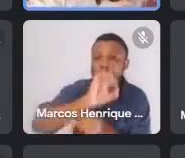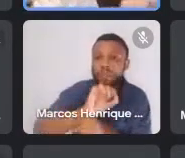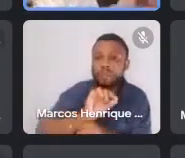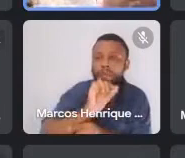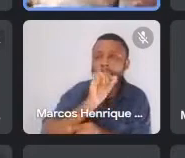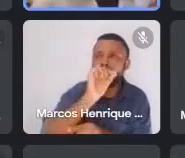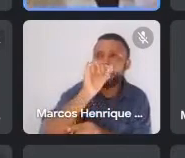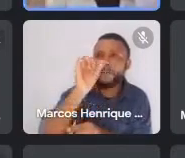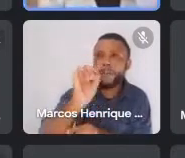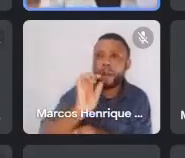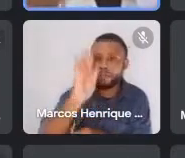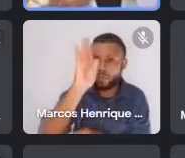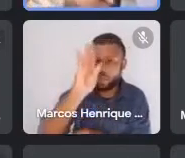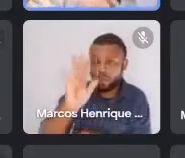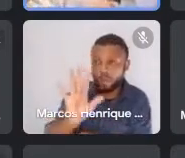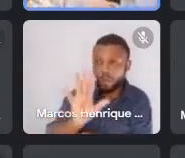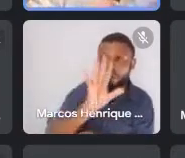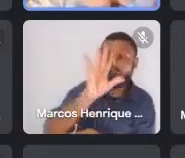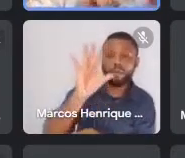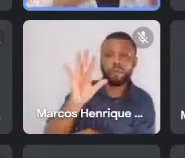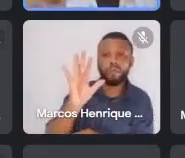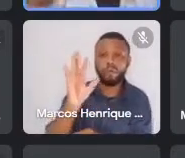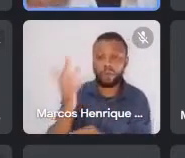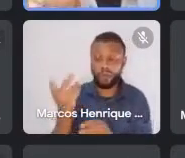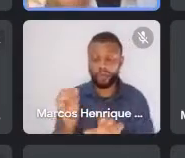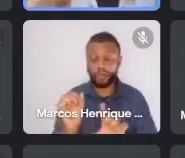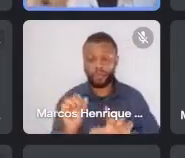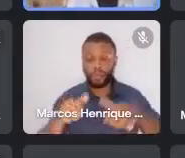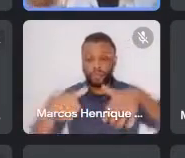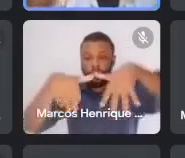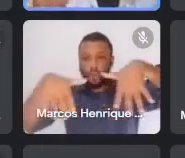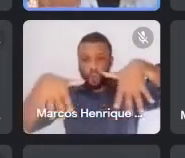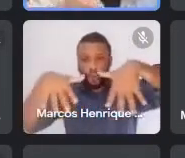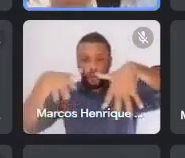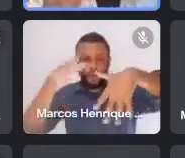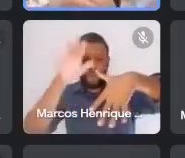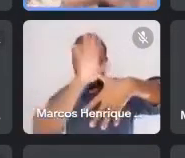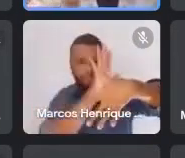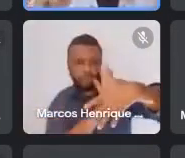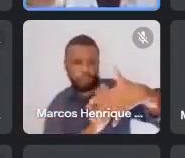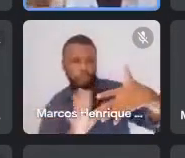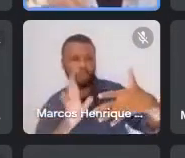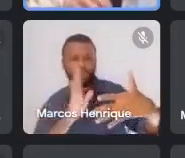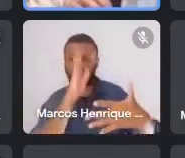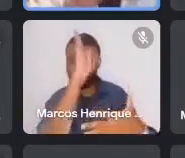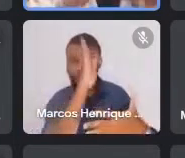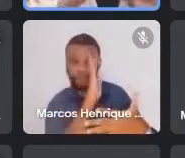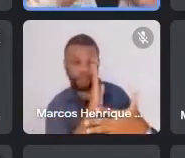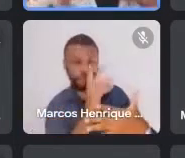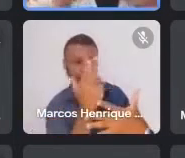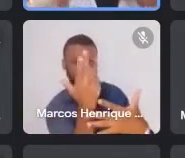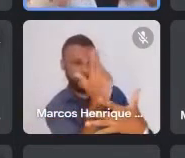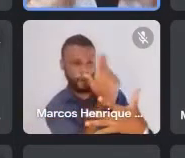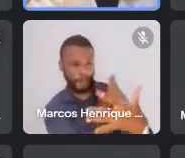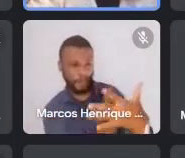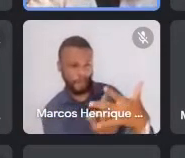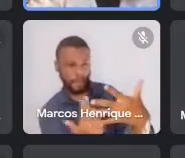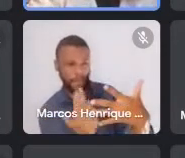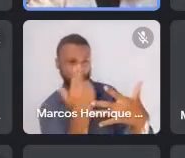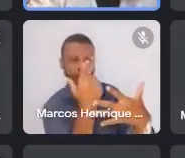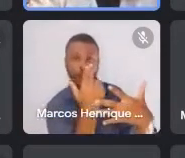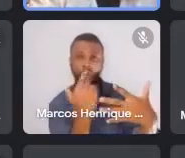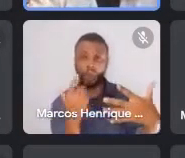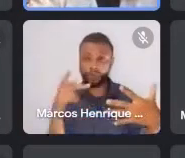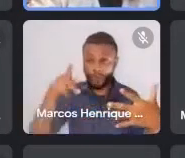ideia do recorte geográfico, cartográfico da nação brasileira e das outras nações estava se fazendo aí